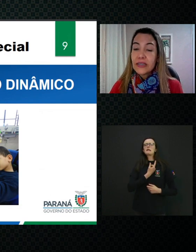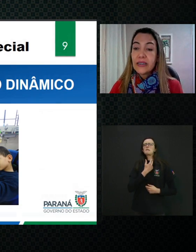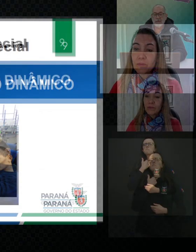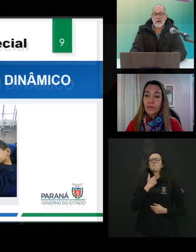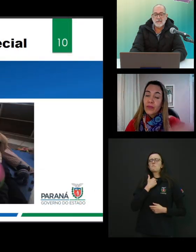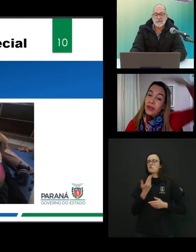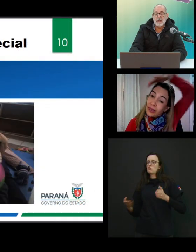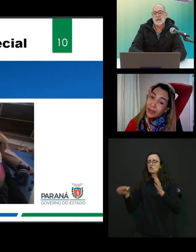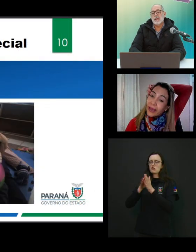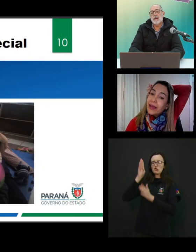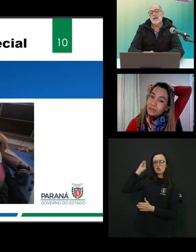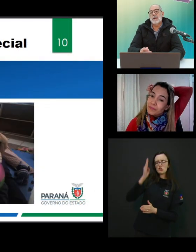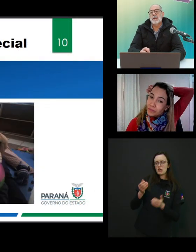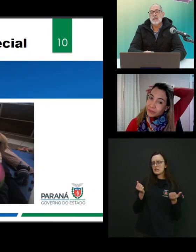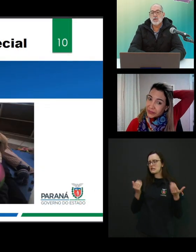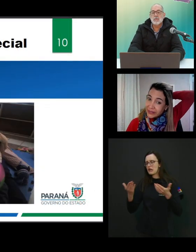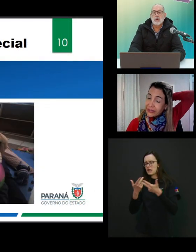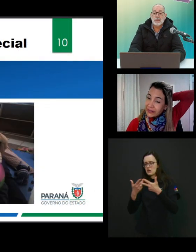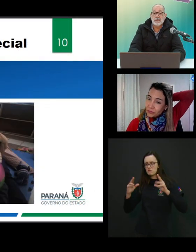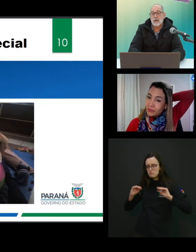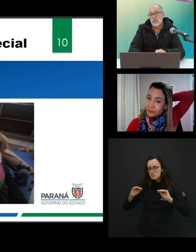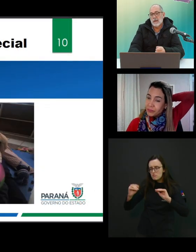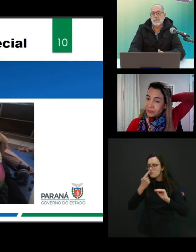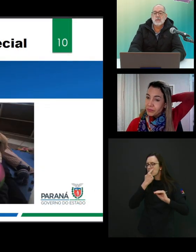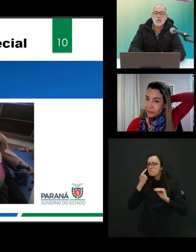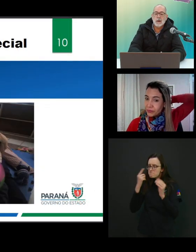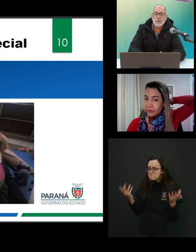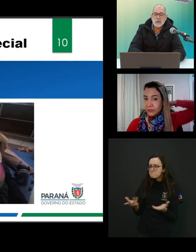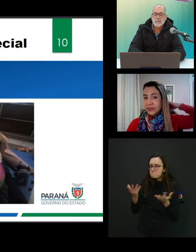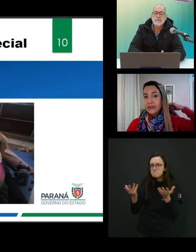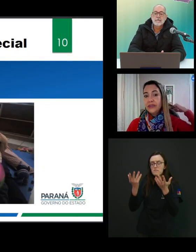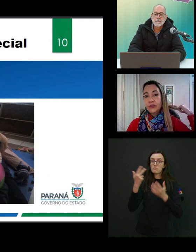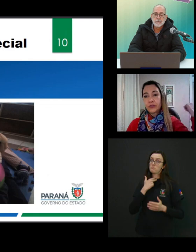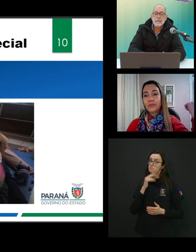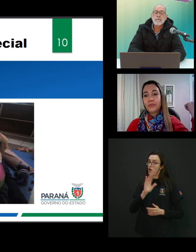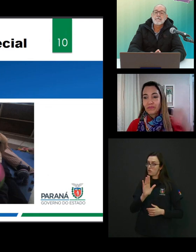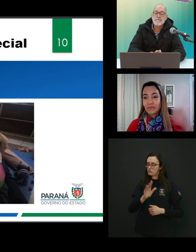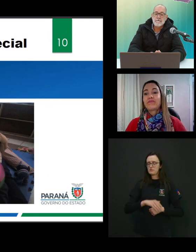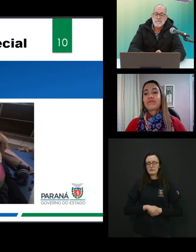chegar e fazer, né, estimulação, né, visual, né.